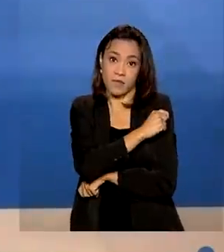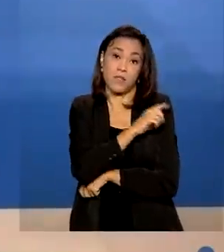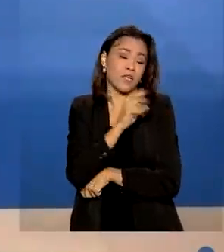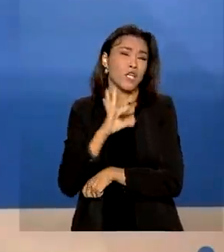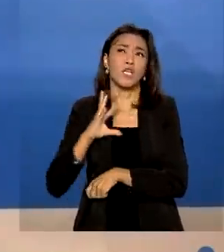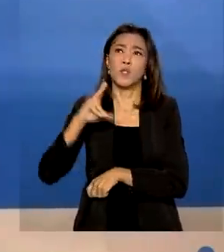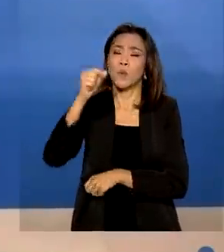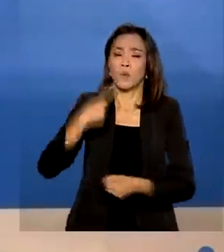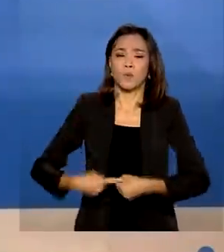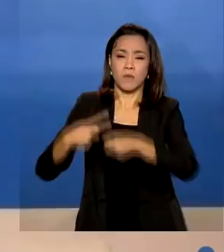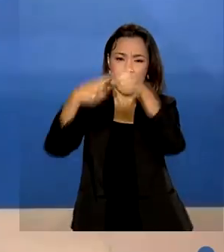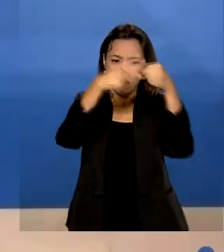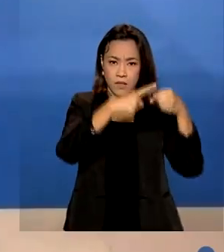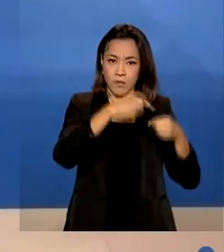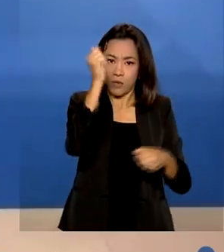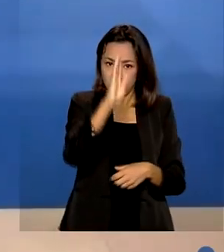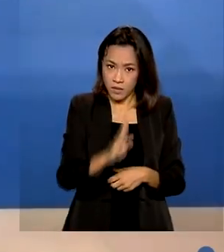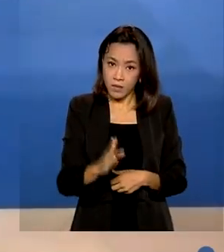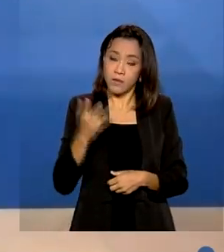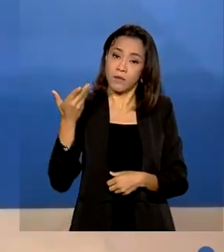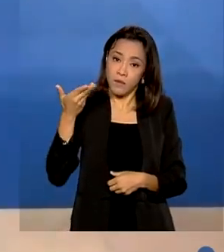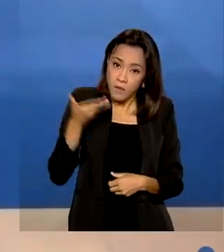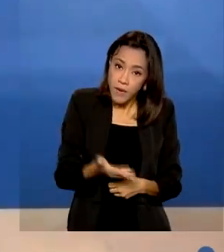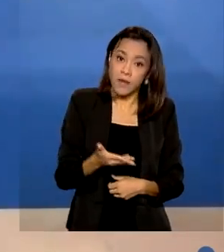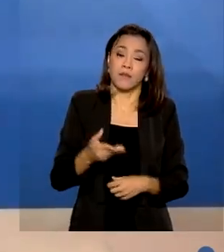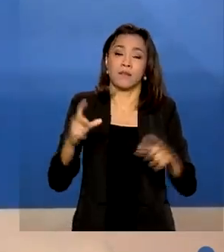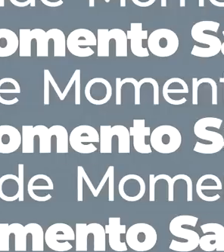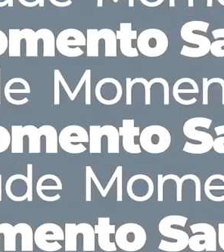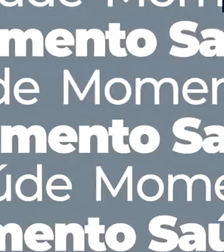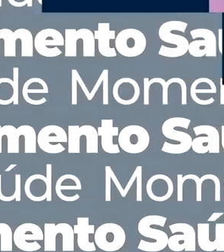os municípios brasileiros com esse imunizante.